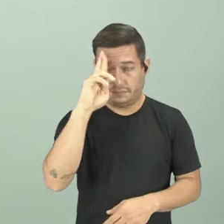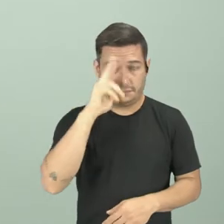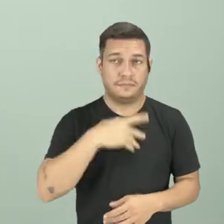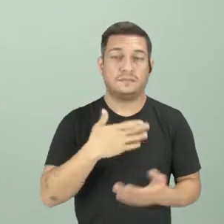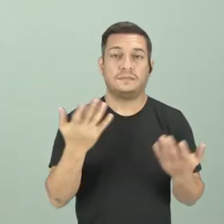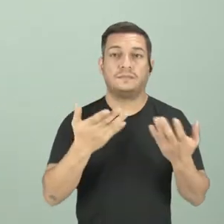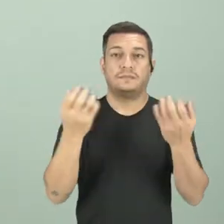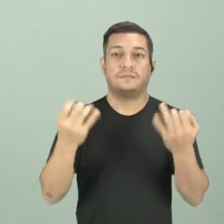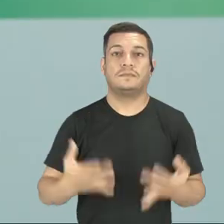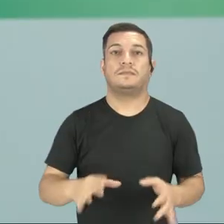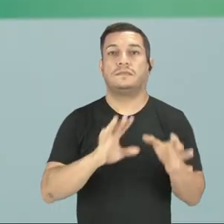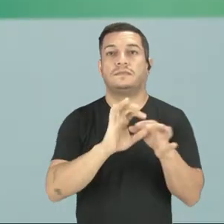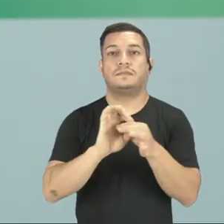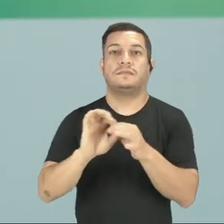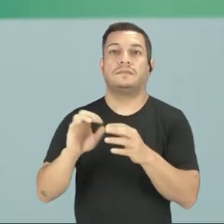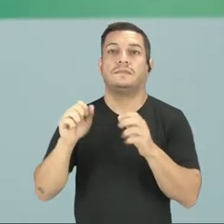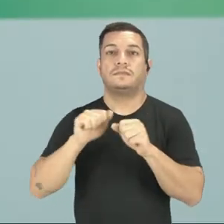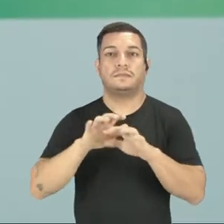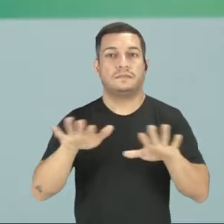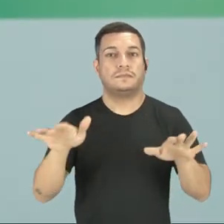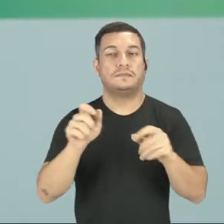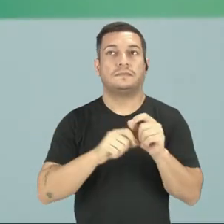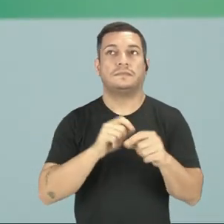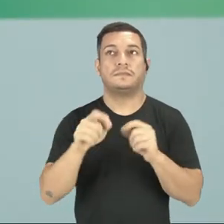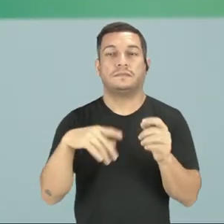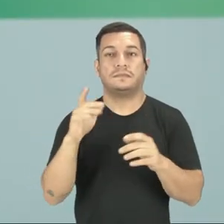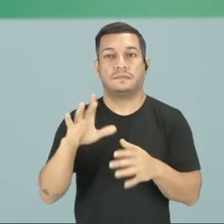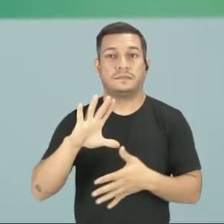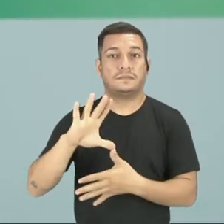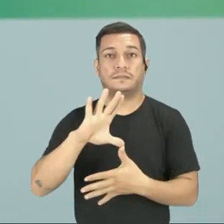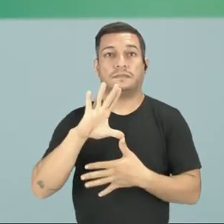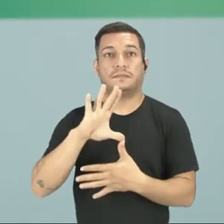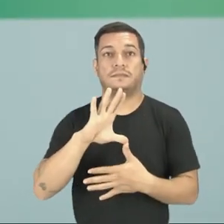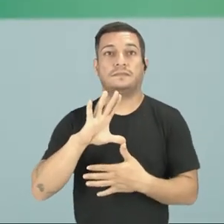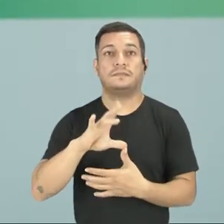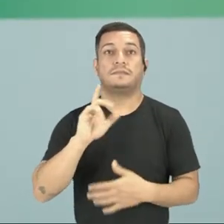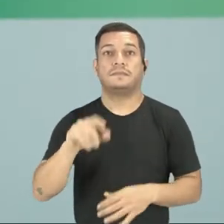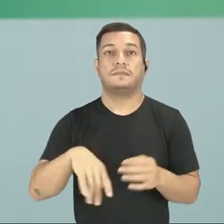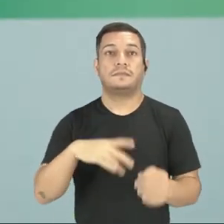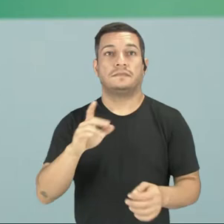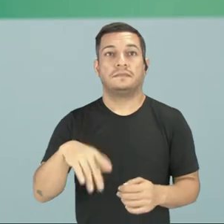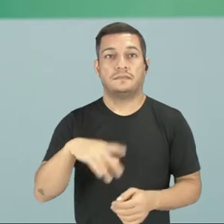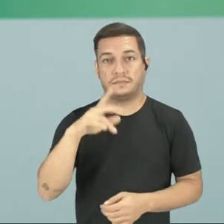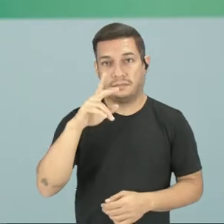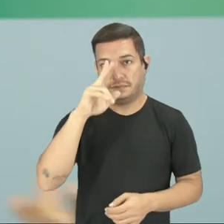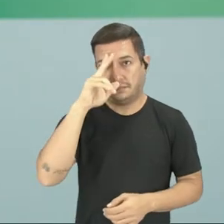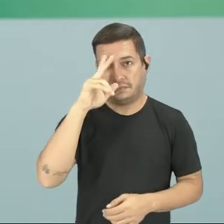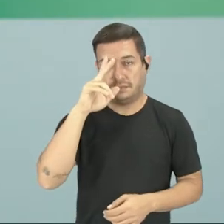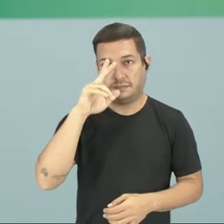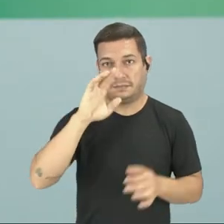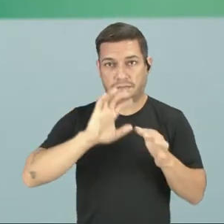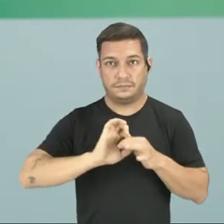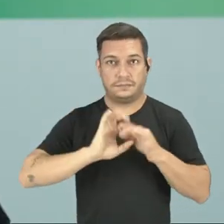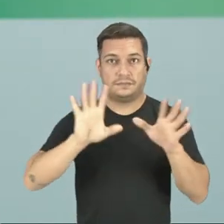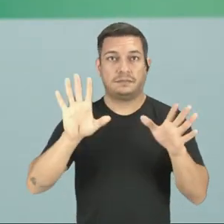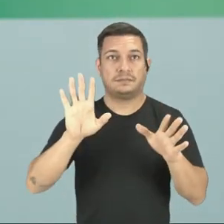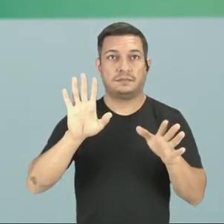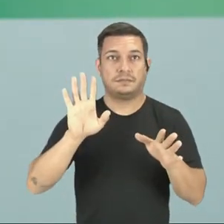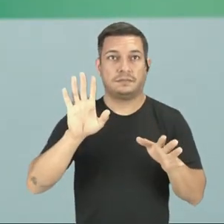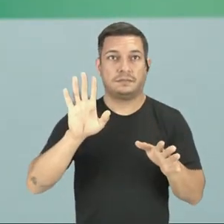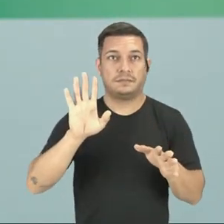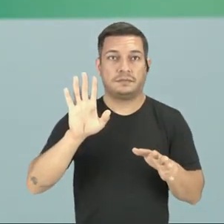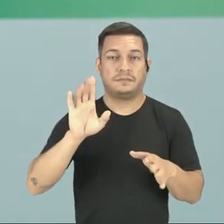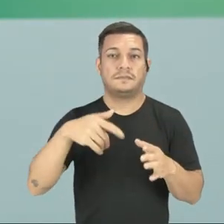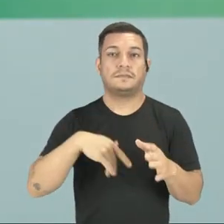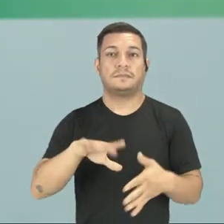contexto bem mais abrangente relacionado às Américas, né? Que é a independência da América Espanhola, ou seja, as